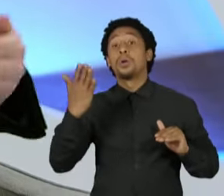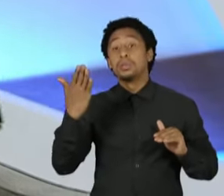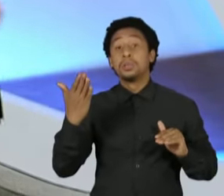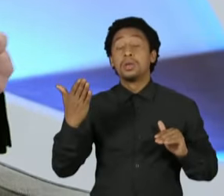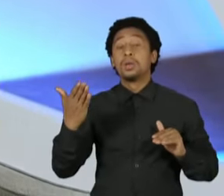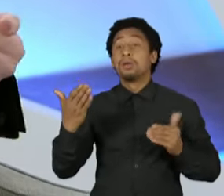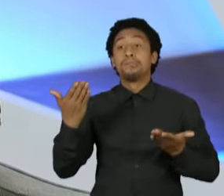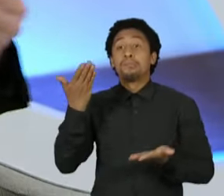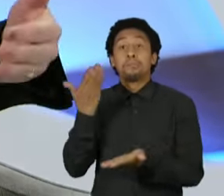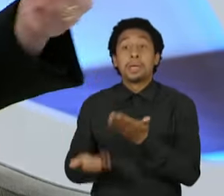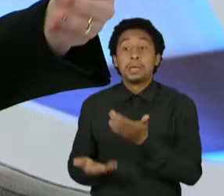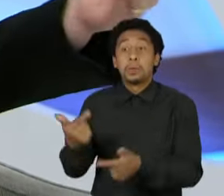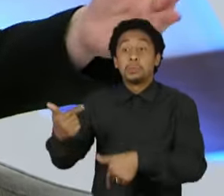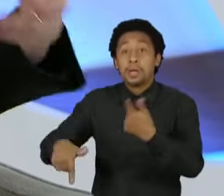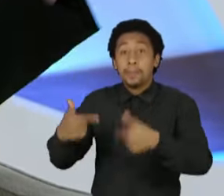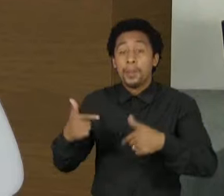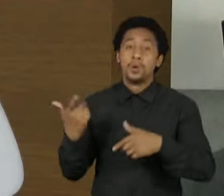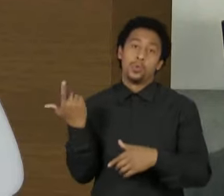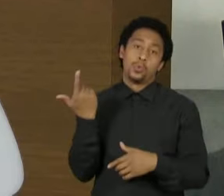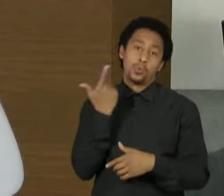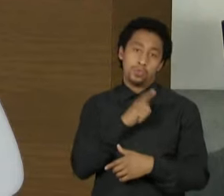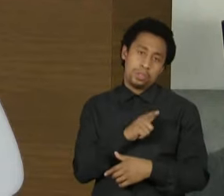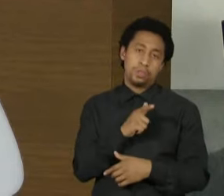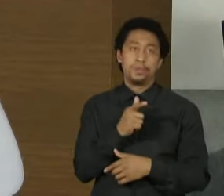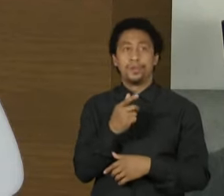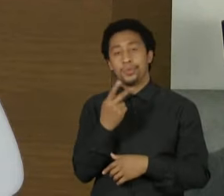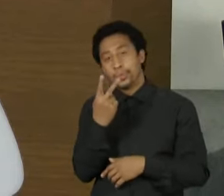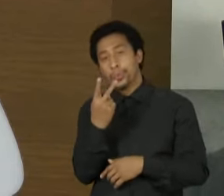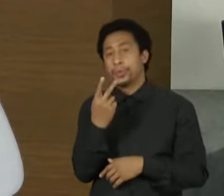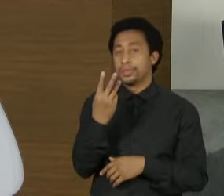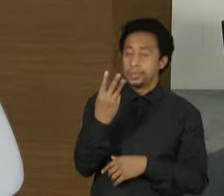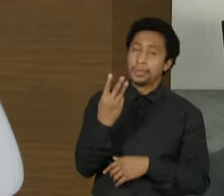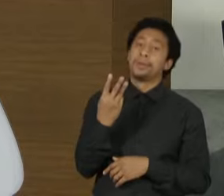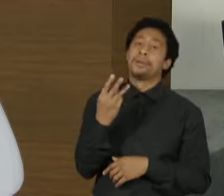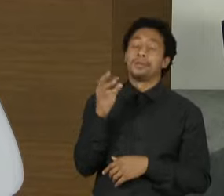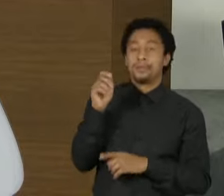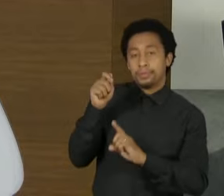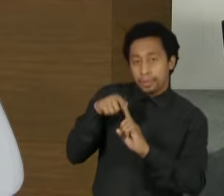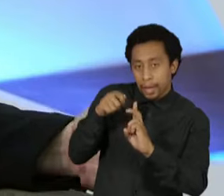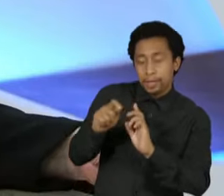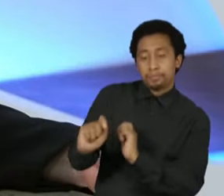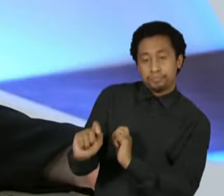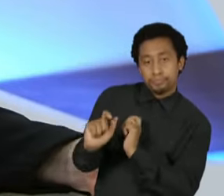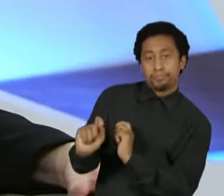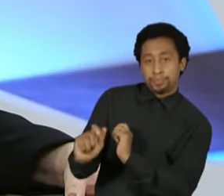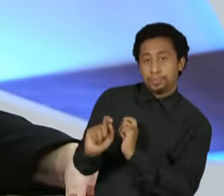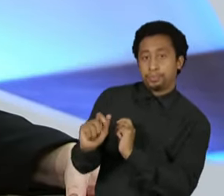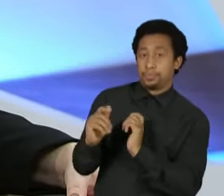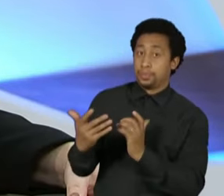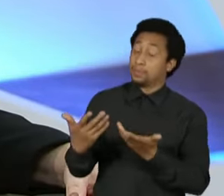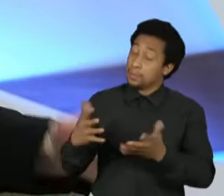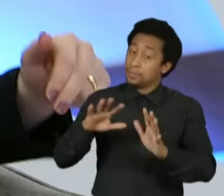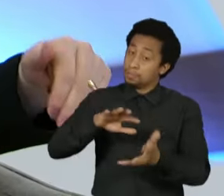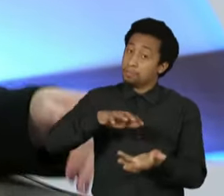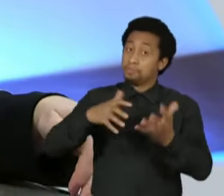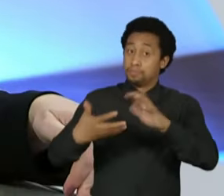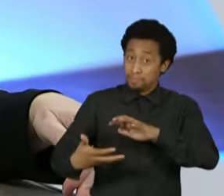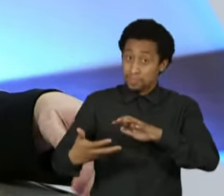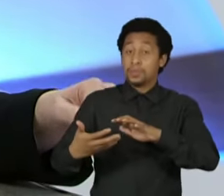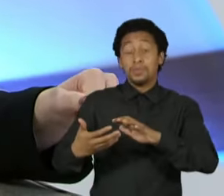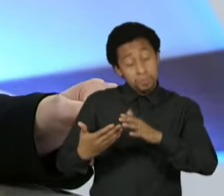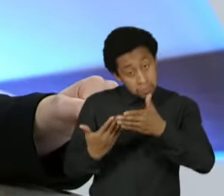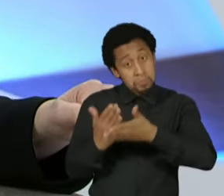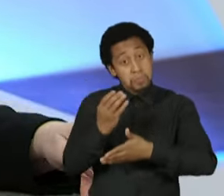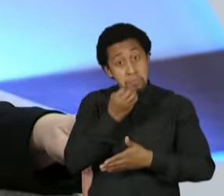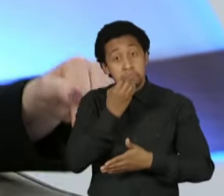emprego conseguir ter dois, três meses, como hoje existe o seguro-desemprego. Mas a reforma trabalhista eu não vejo como um retrocesso, porque o